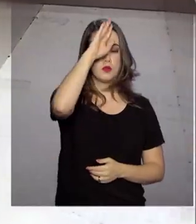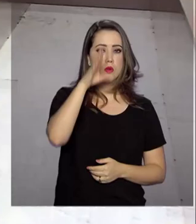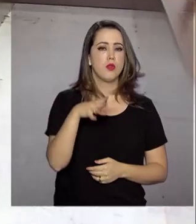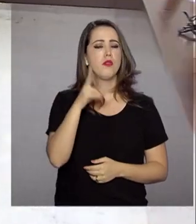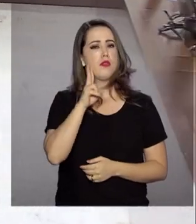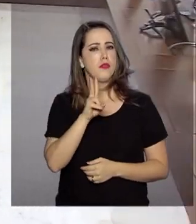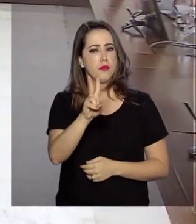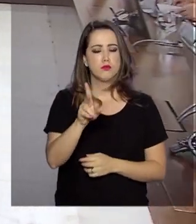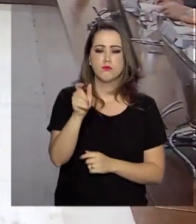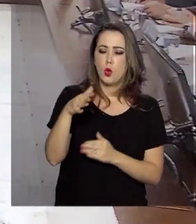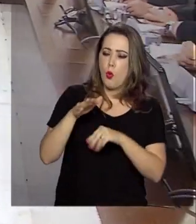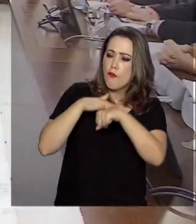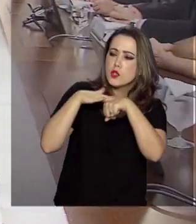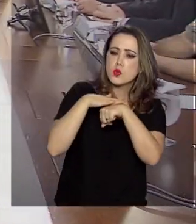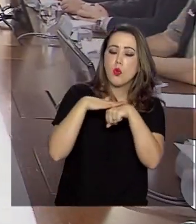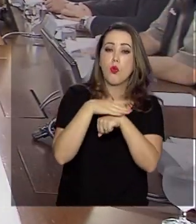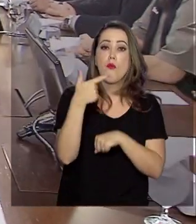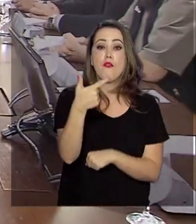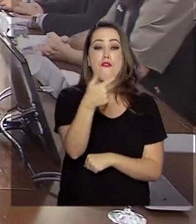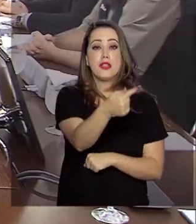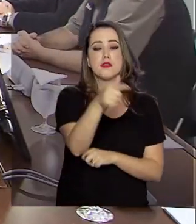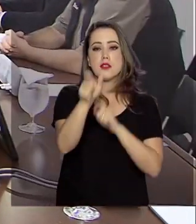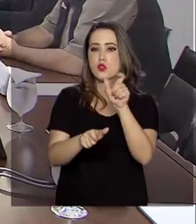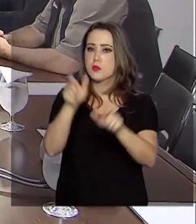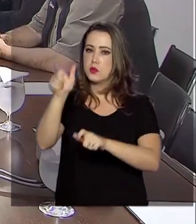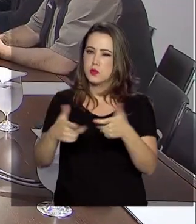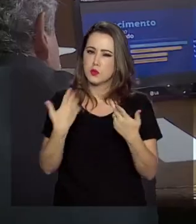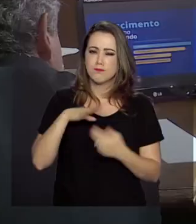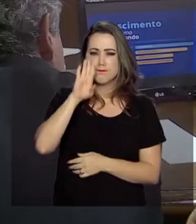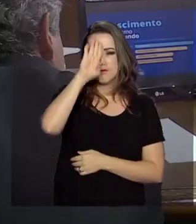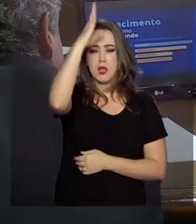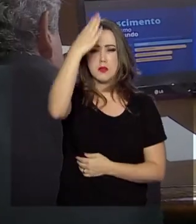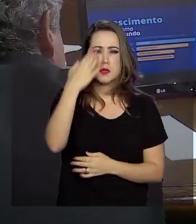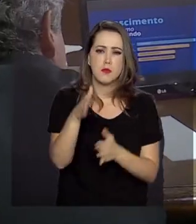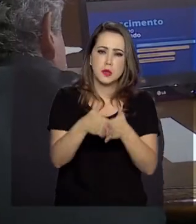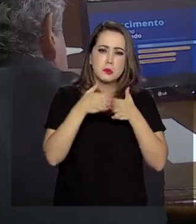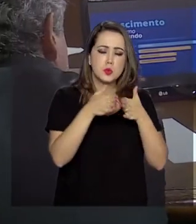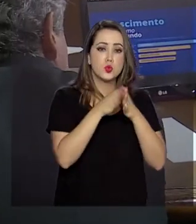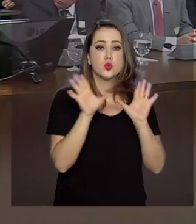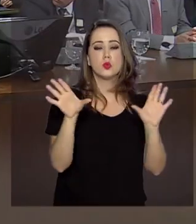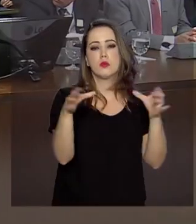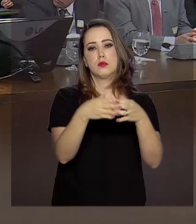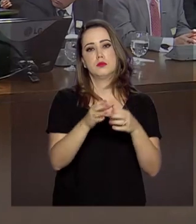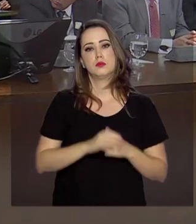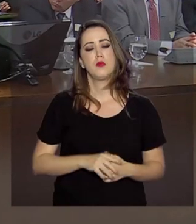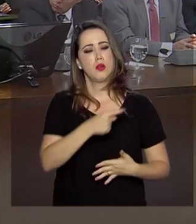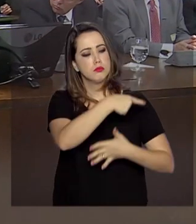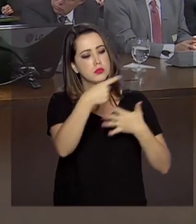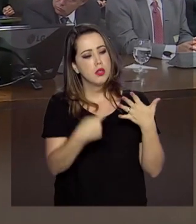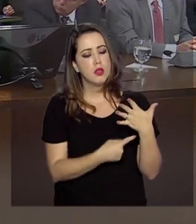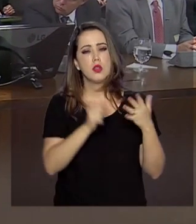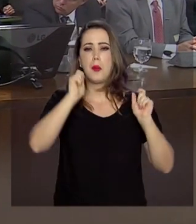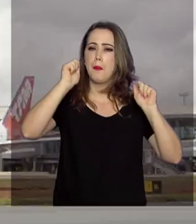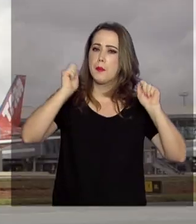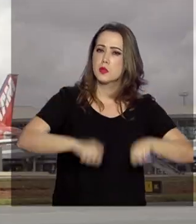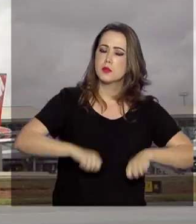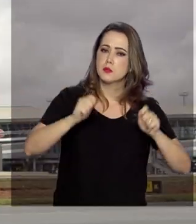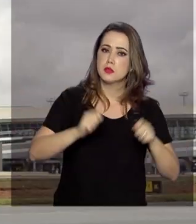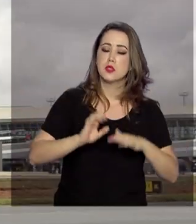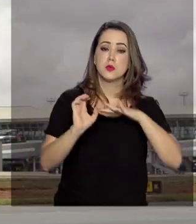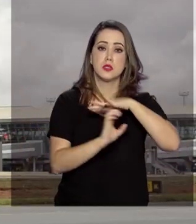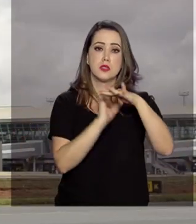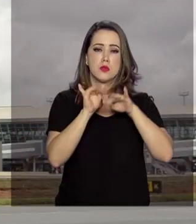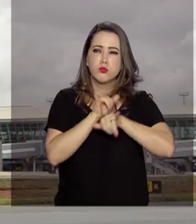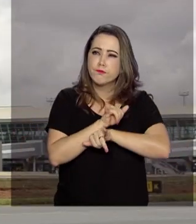de 27 empresários e representantes do setor de turismo as principais demandas da área. Entre elas, a permissão para que as